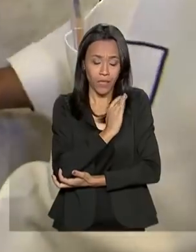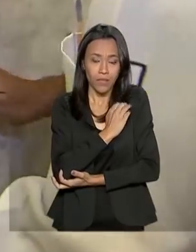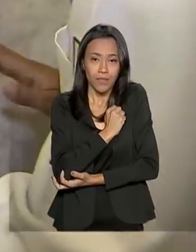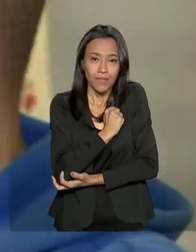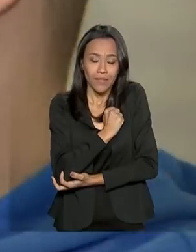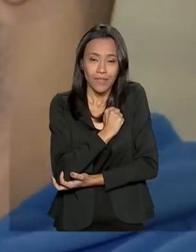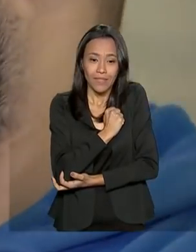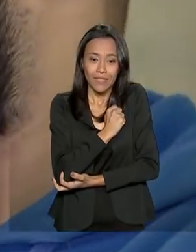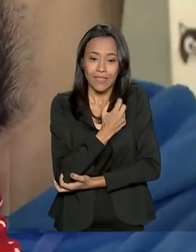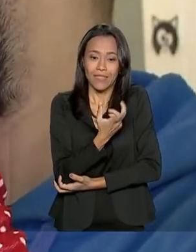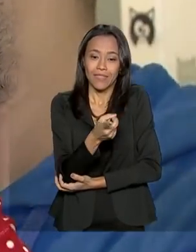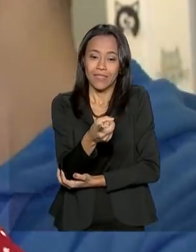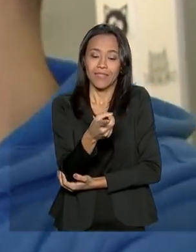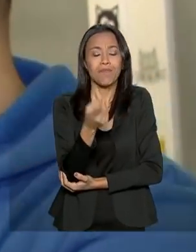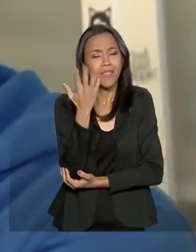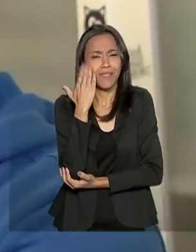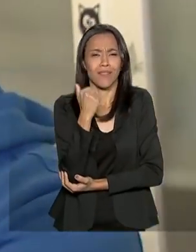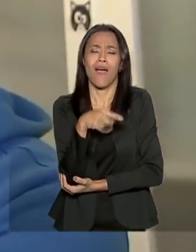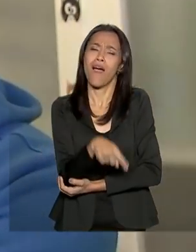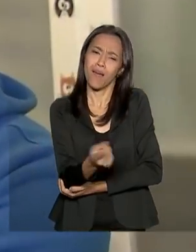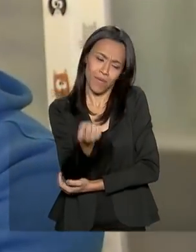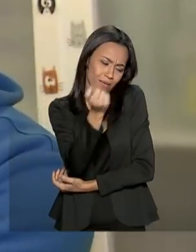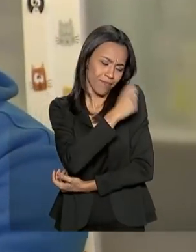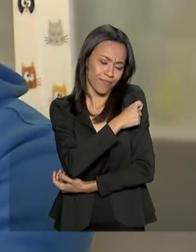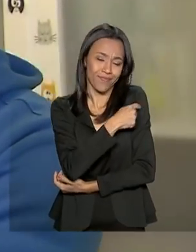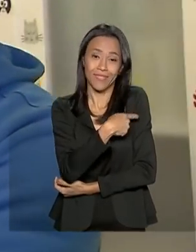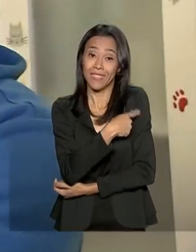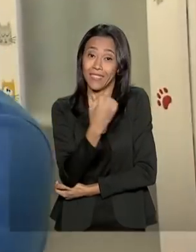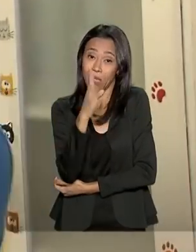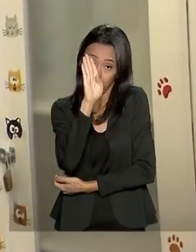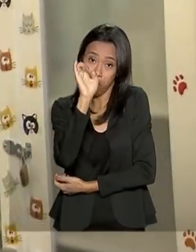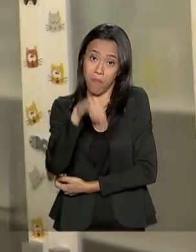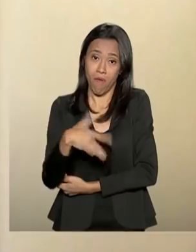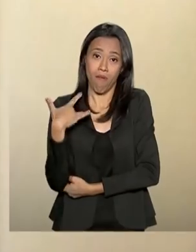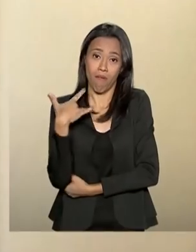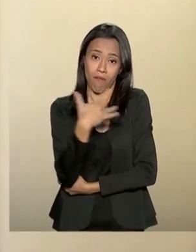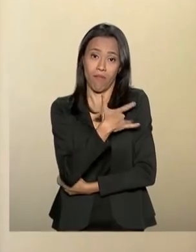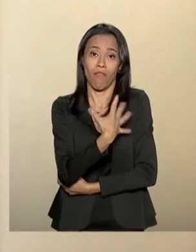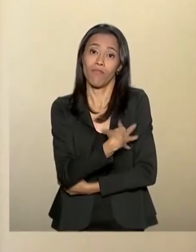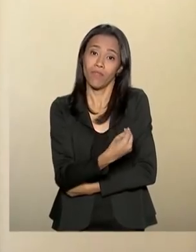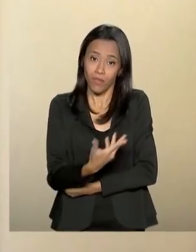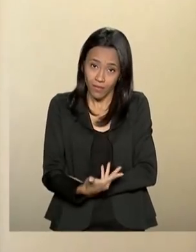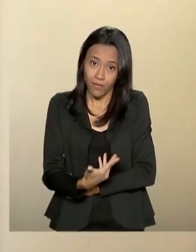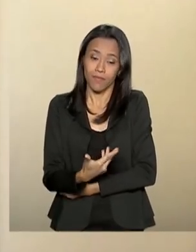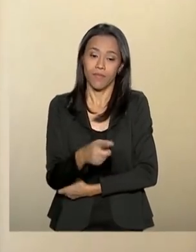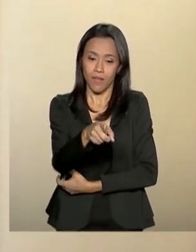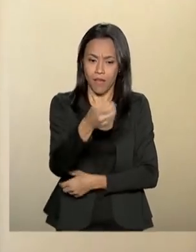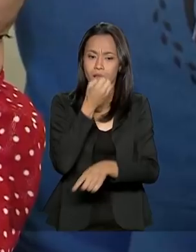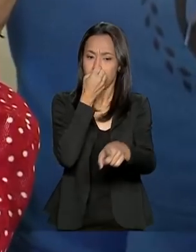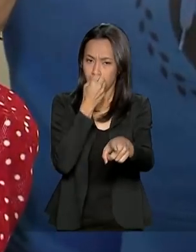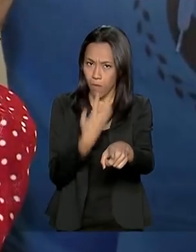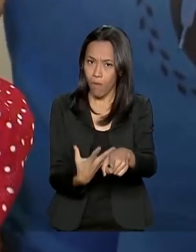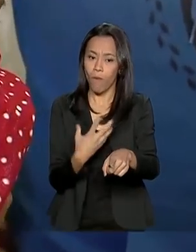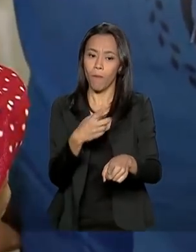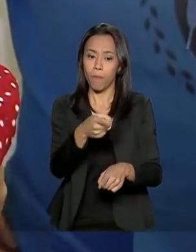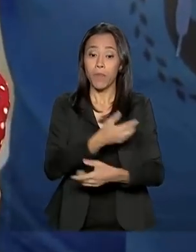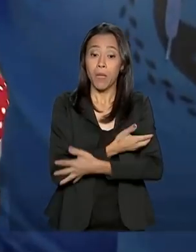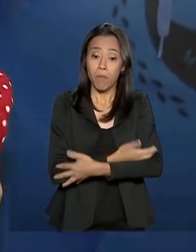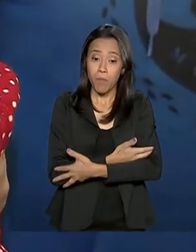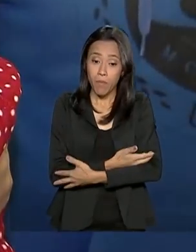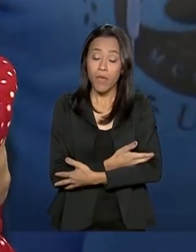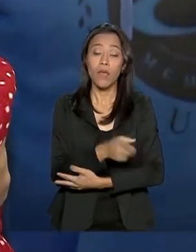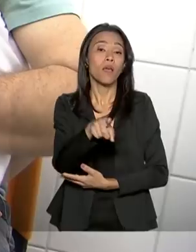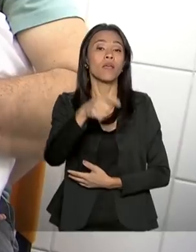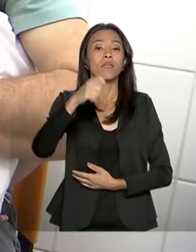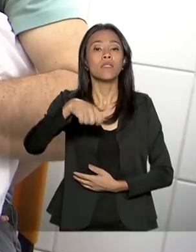aperta. Mas Diego sabe que a picadinha é para o bem da filha. Passa e é bom para ela, né? Bebês acima